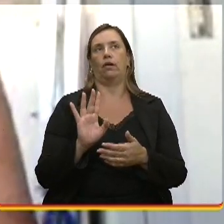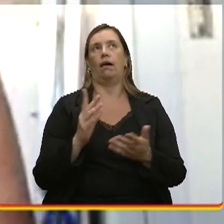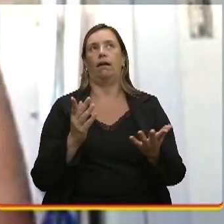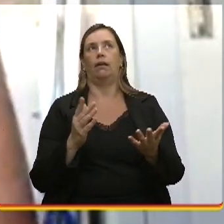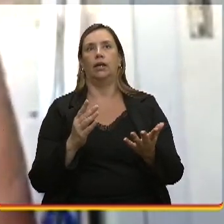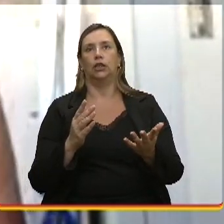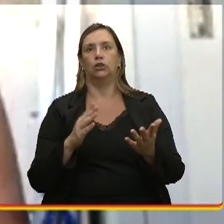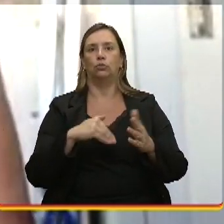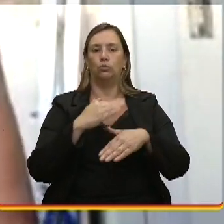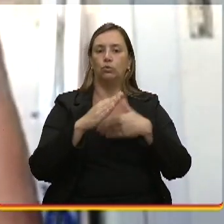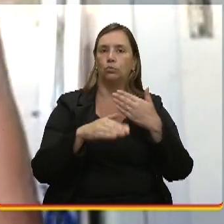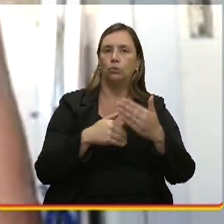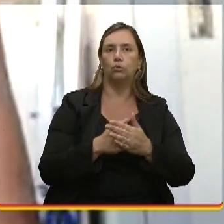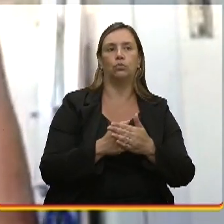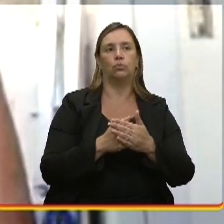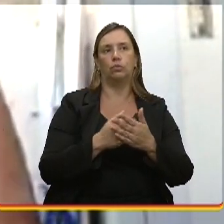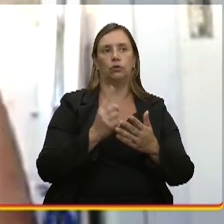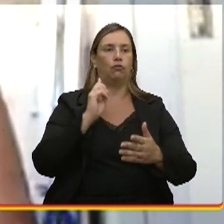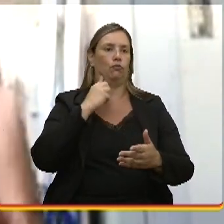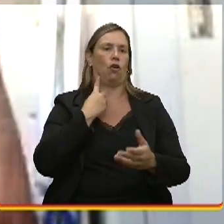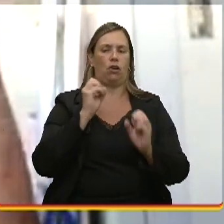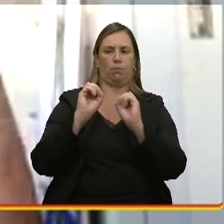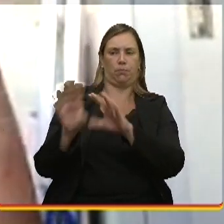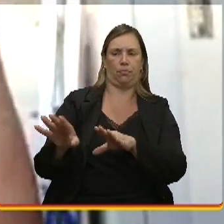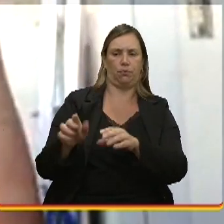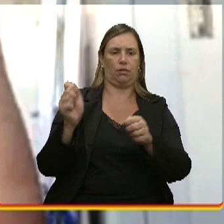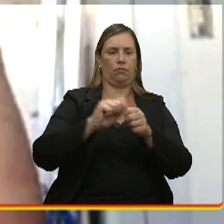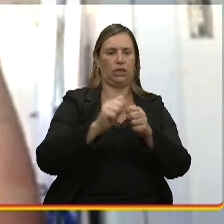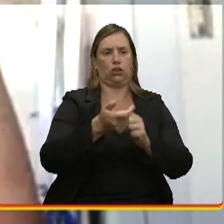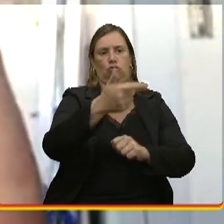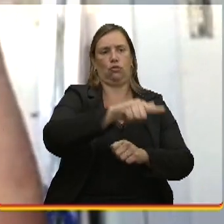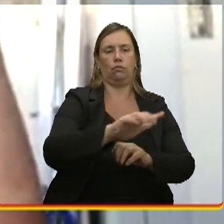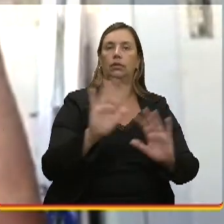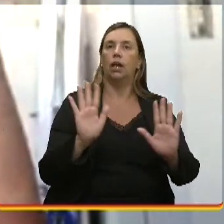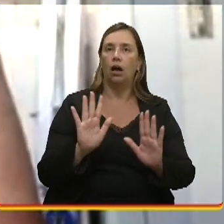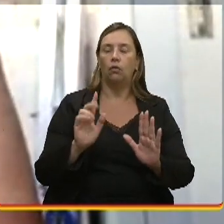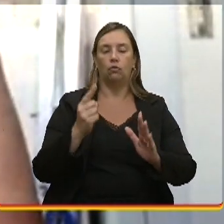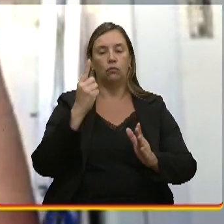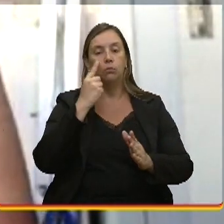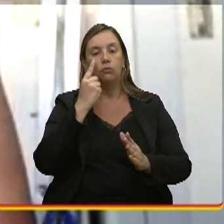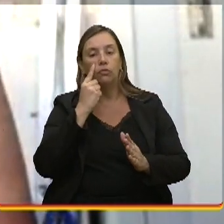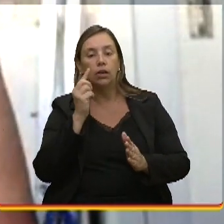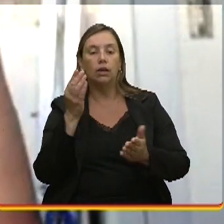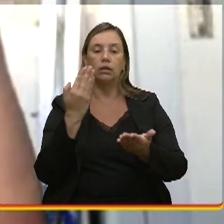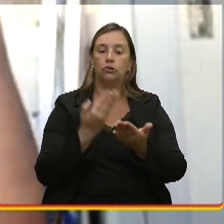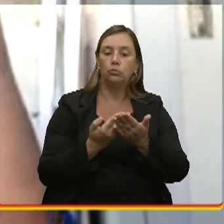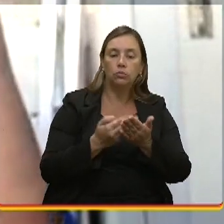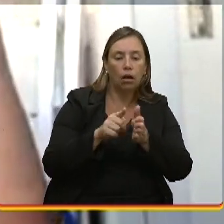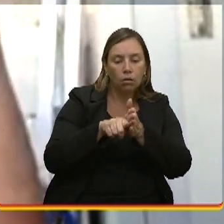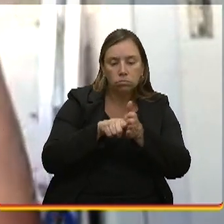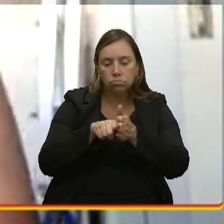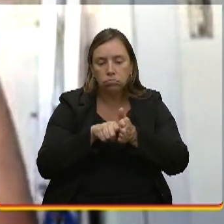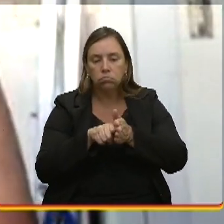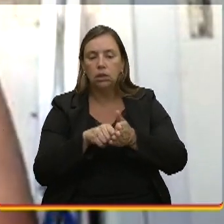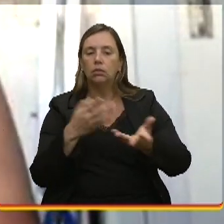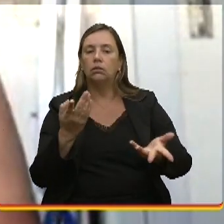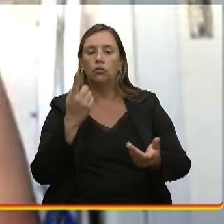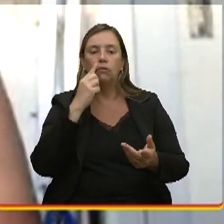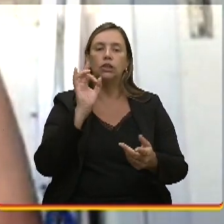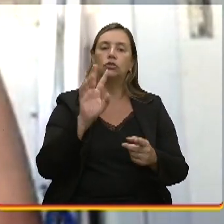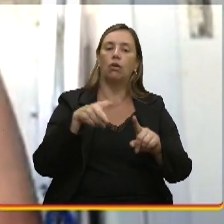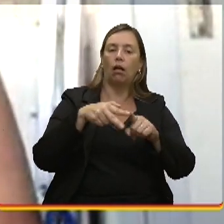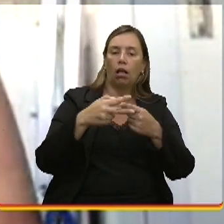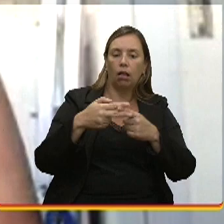fora tudo que já tem e faz de novo. Não. Vamos estudar o que tem para ver se a gente consegue também não ter esse